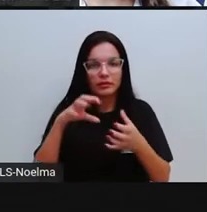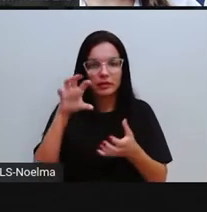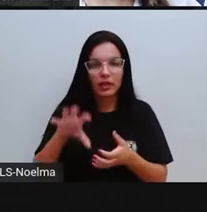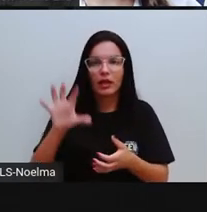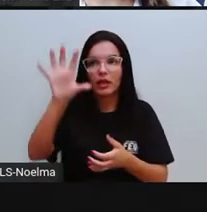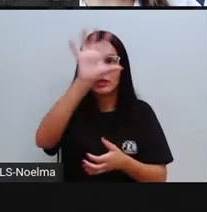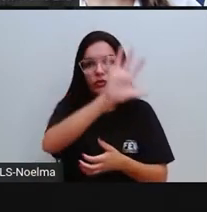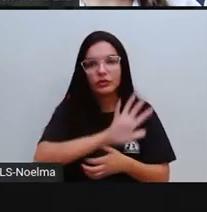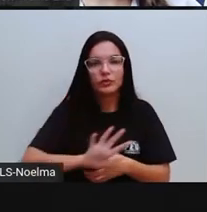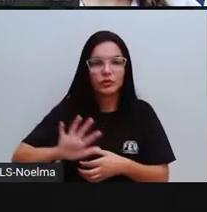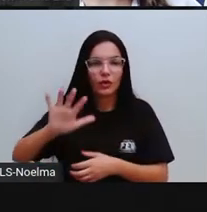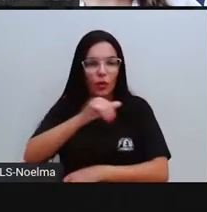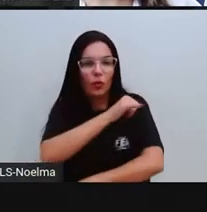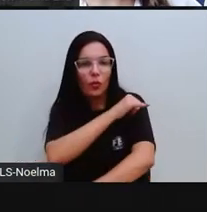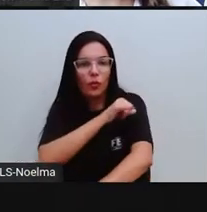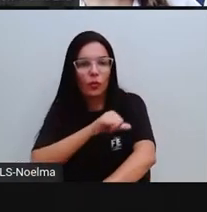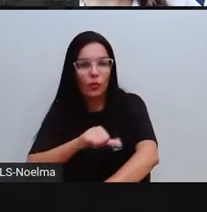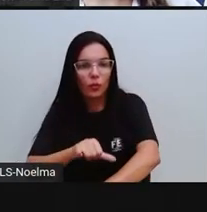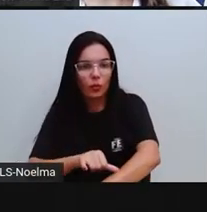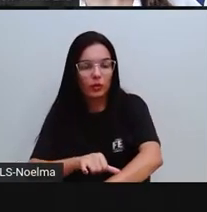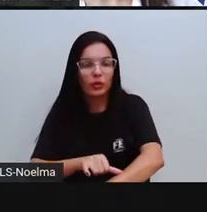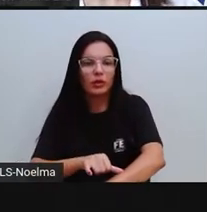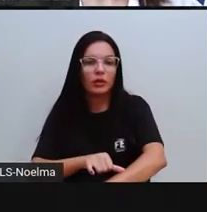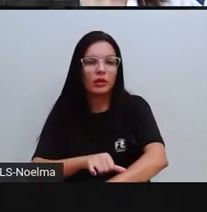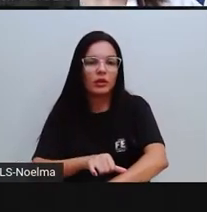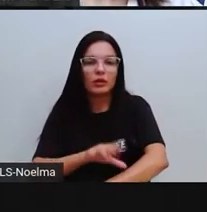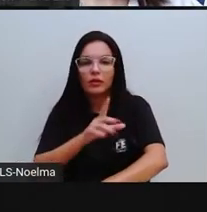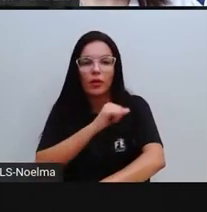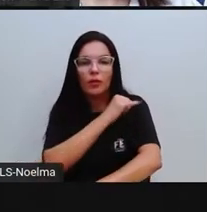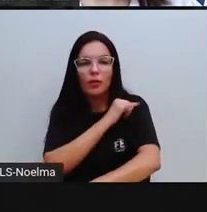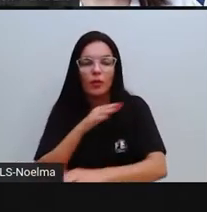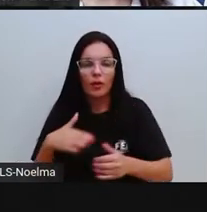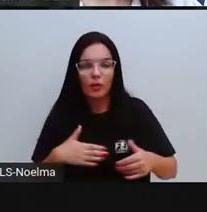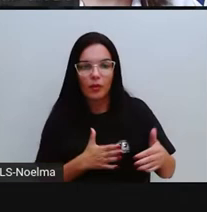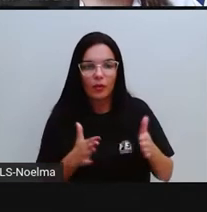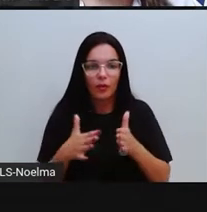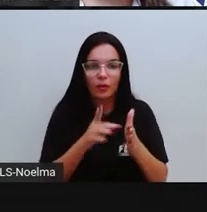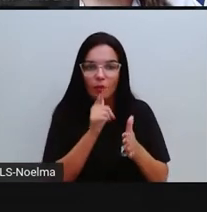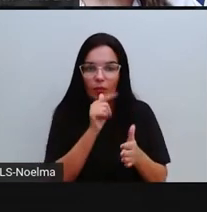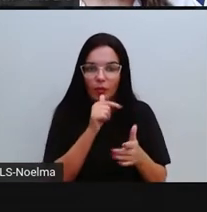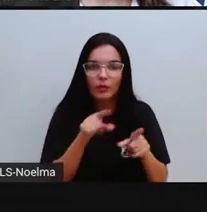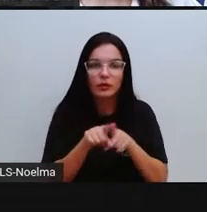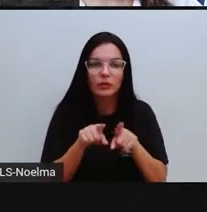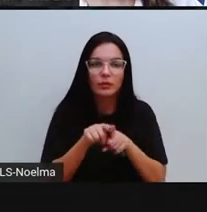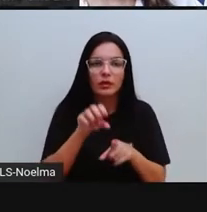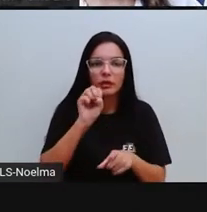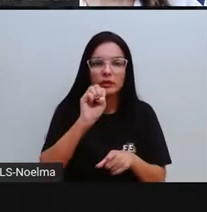Paraguaçu, Serra Preta, Alagoinhas, e Jacobina, tá bom?